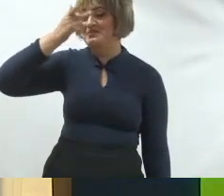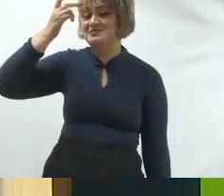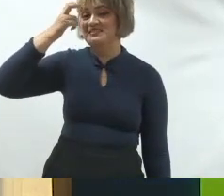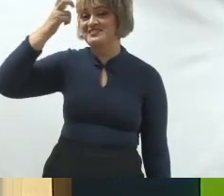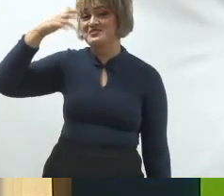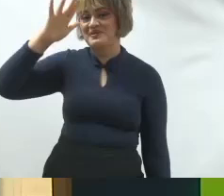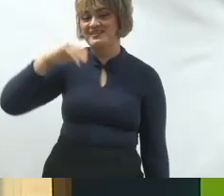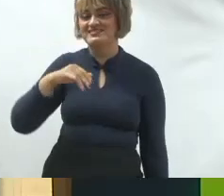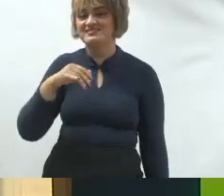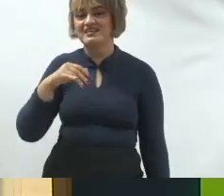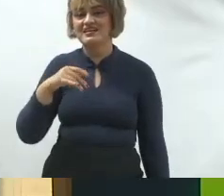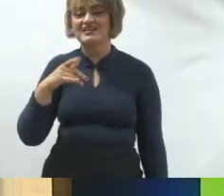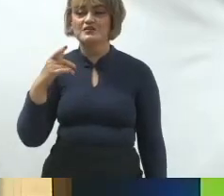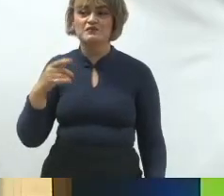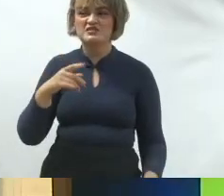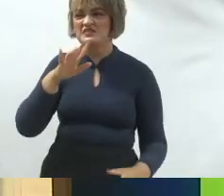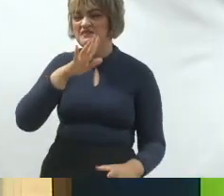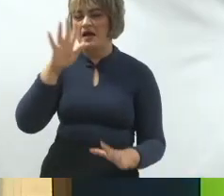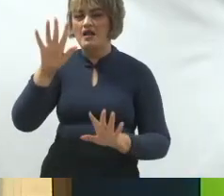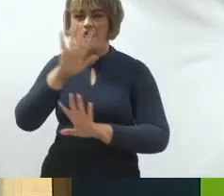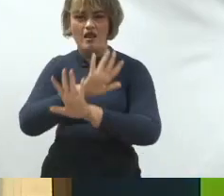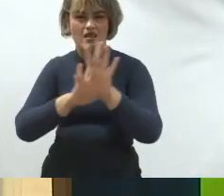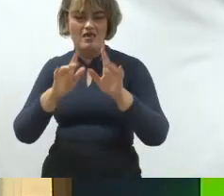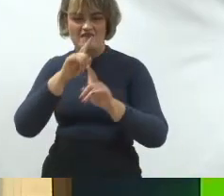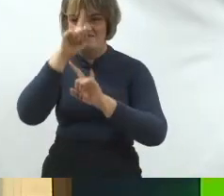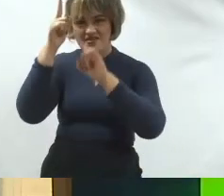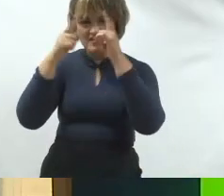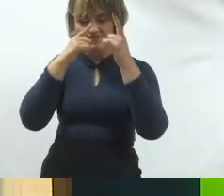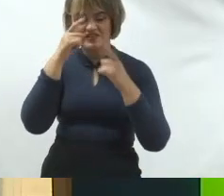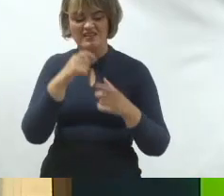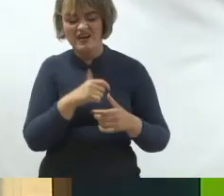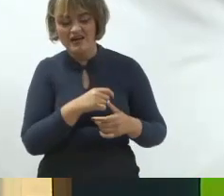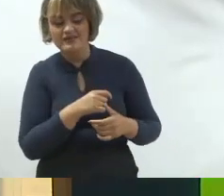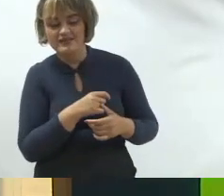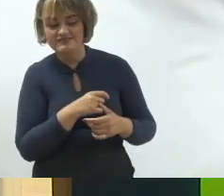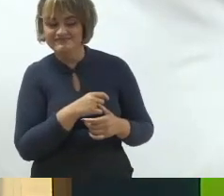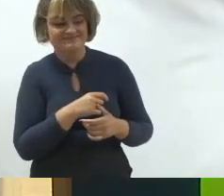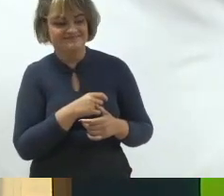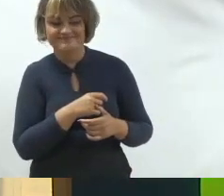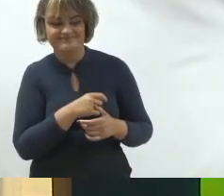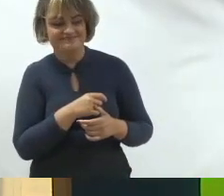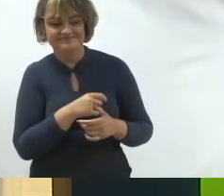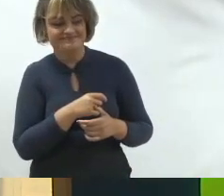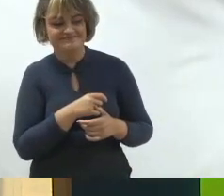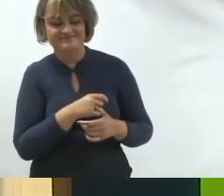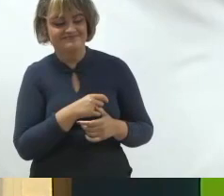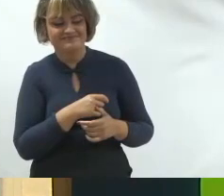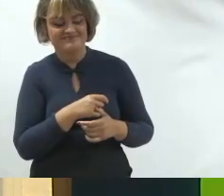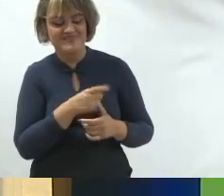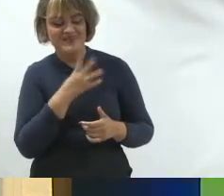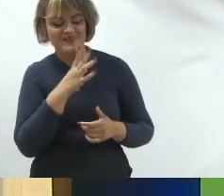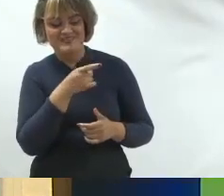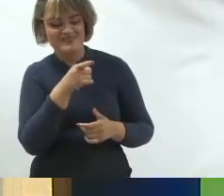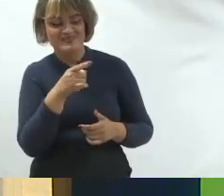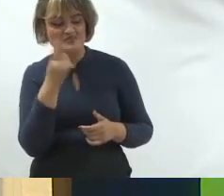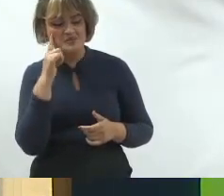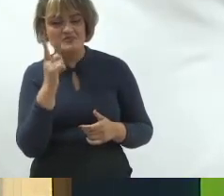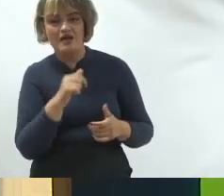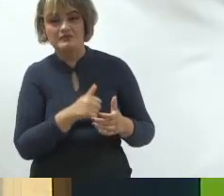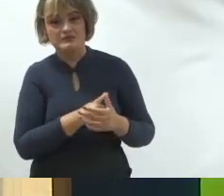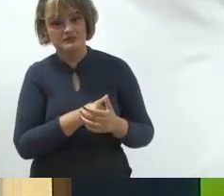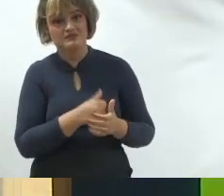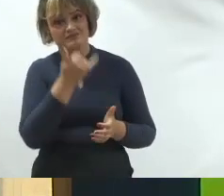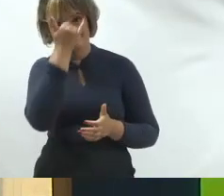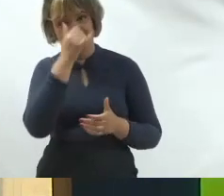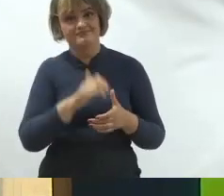seguinte forma, para preservar, ele vai botar o sarrafo mais baixo, a régua dele vai ser muito mais baixa. Então, o ato por condenar é muito